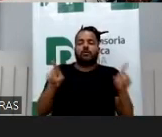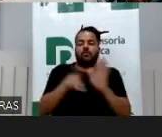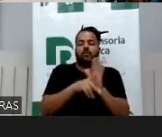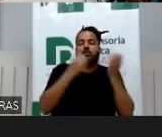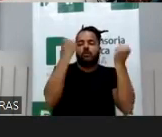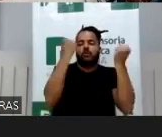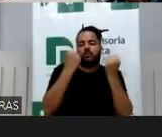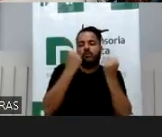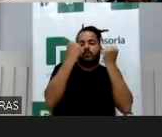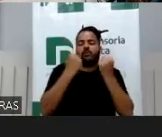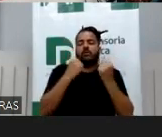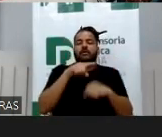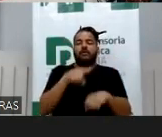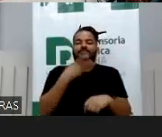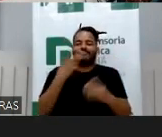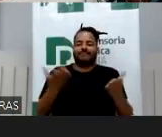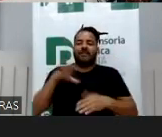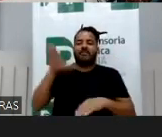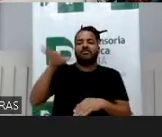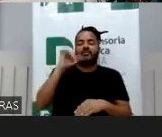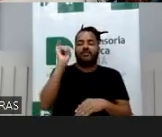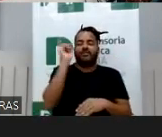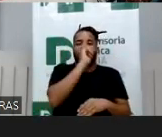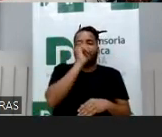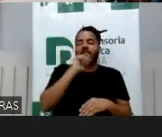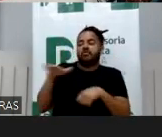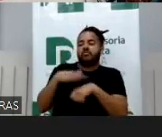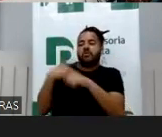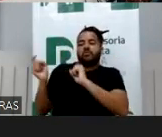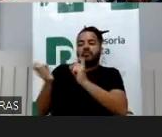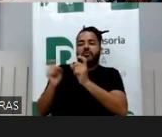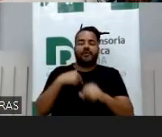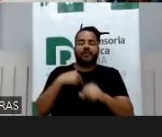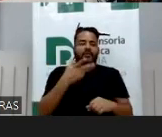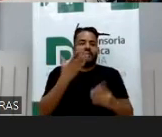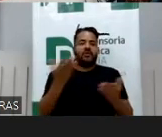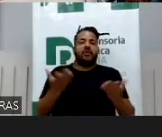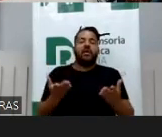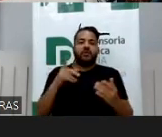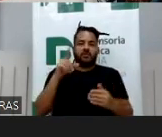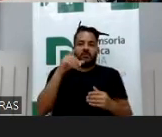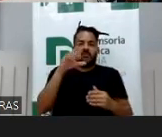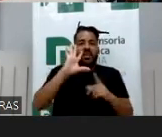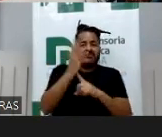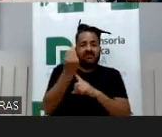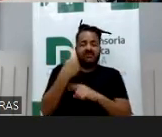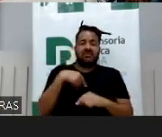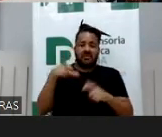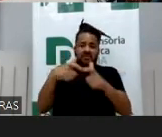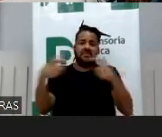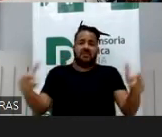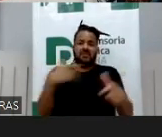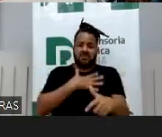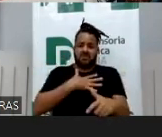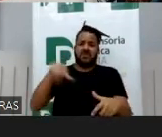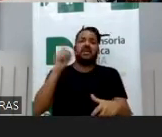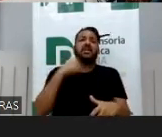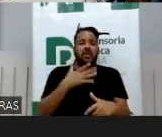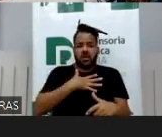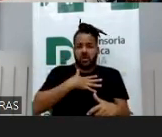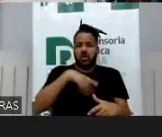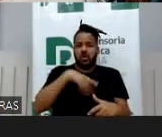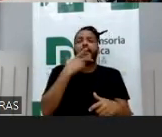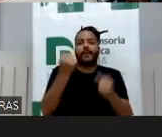jornalista chamou Ivete para a discussão. Ivete, que a maioria de nós gosta muito, né? pelo menos, gosto, pulo, danço. Inclusive,